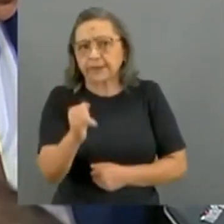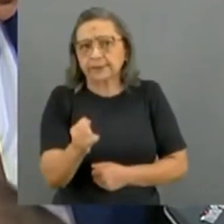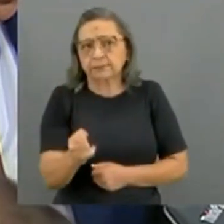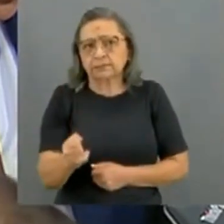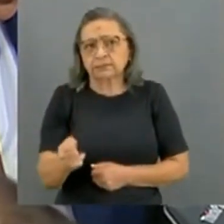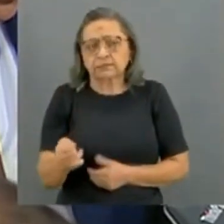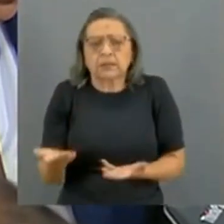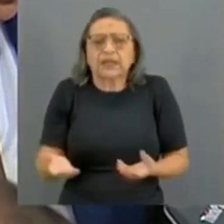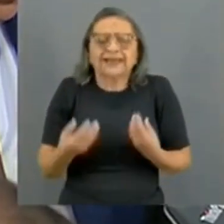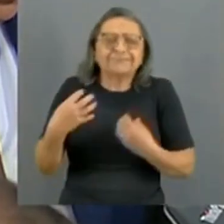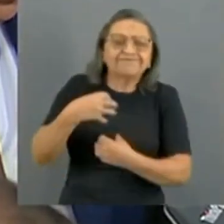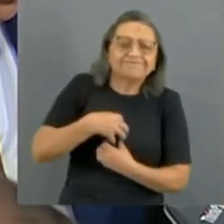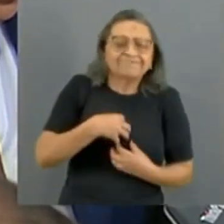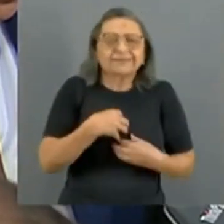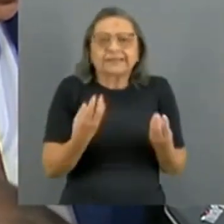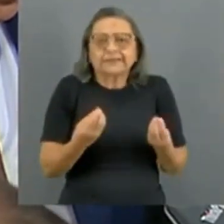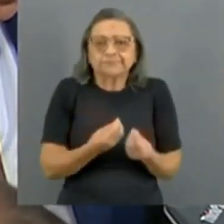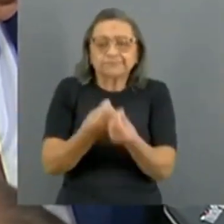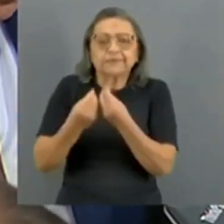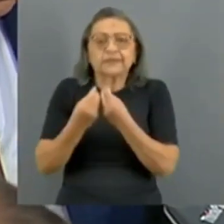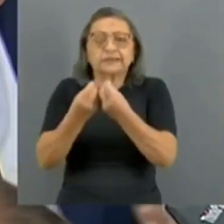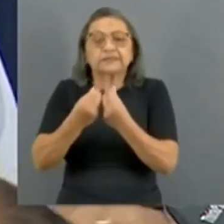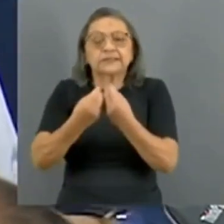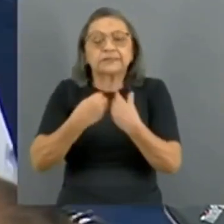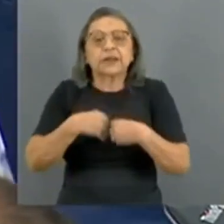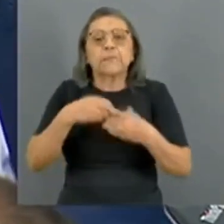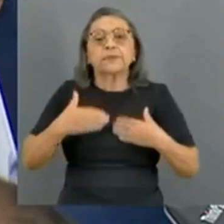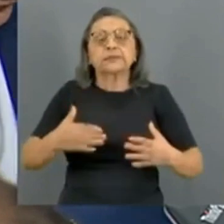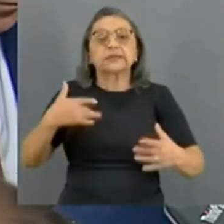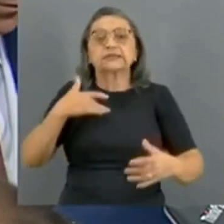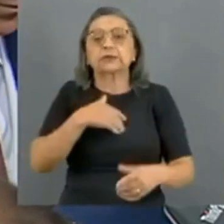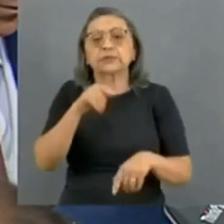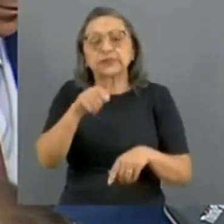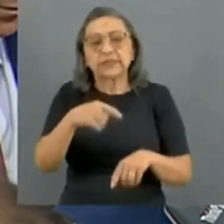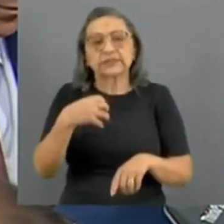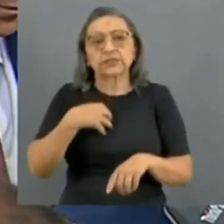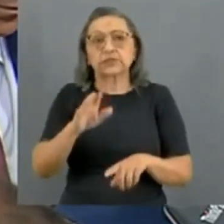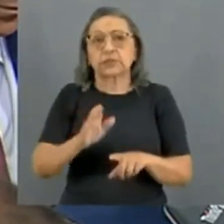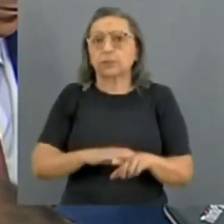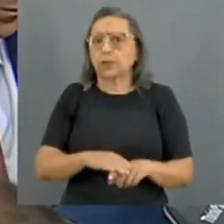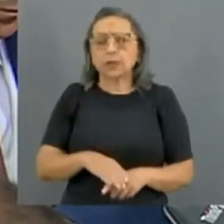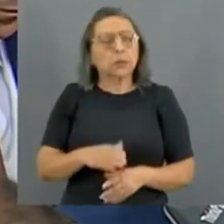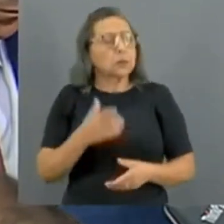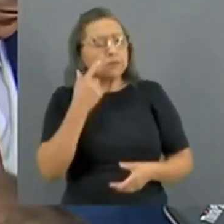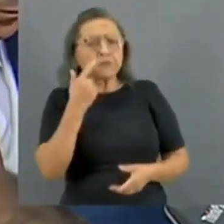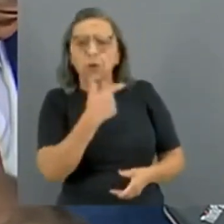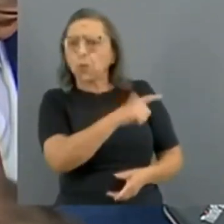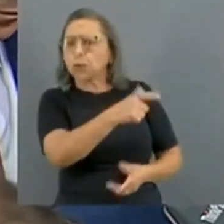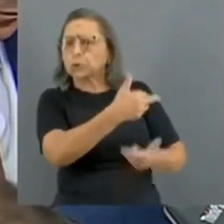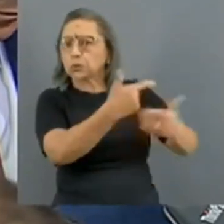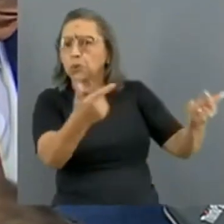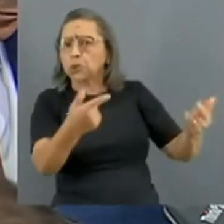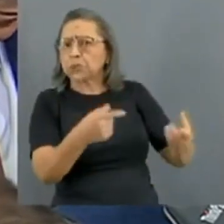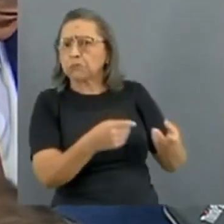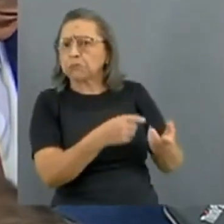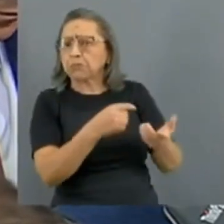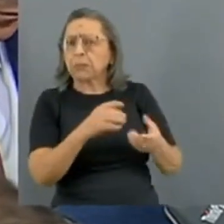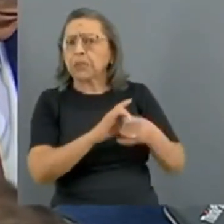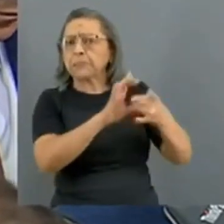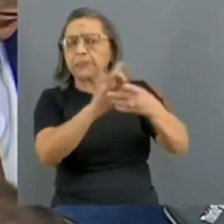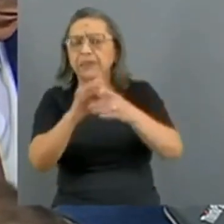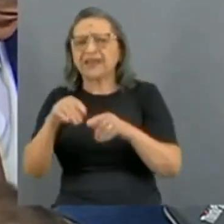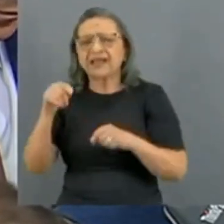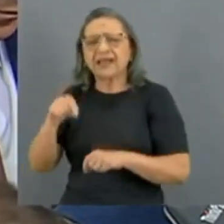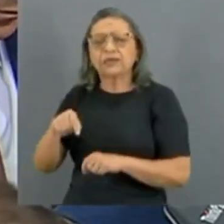sensibilizar o Ministério da Saúde nessas situações, para falar, Cleitinho, mas abre precedentes para outras situações, não tem legislação para isso, não tem portaria